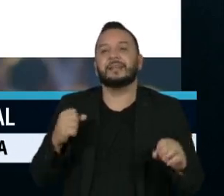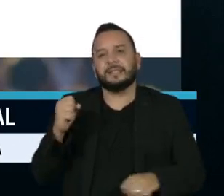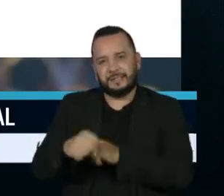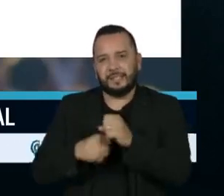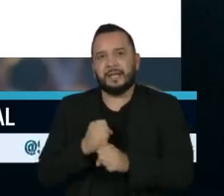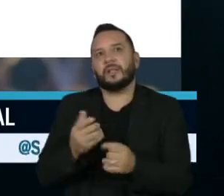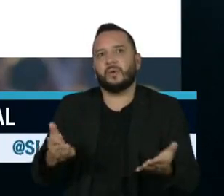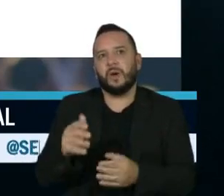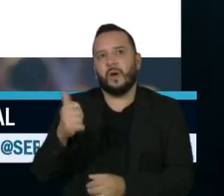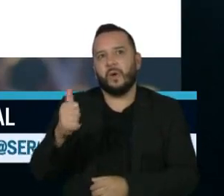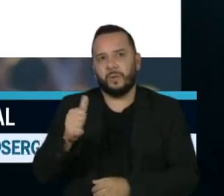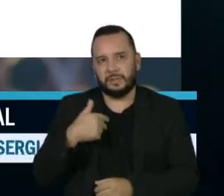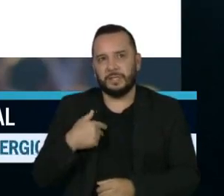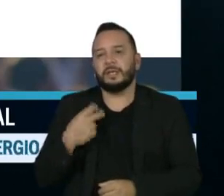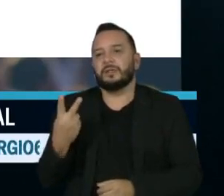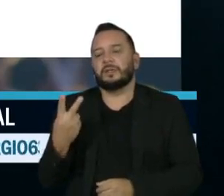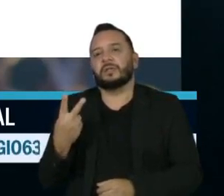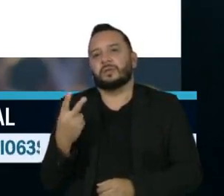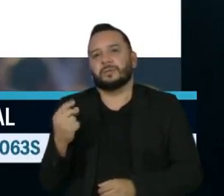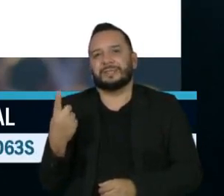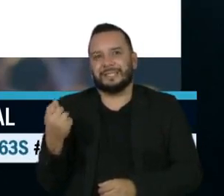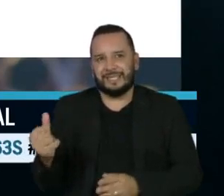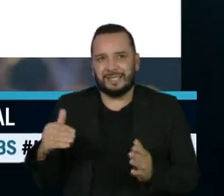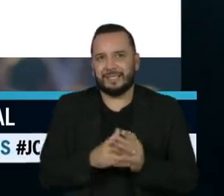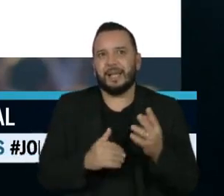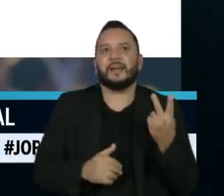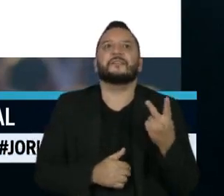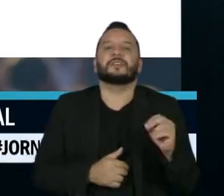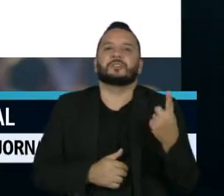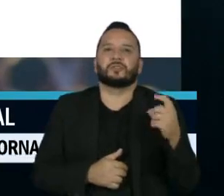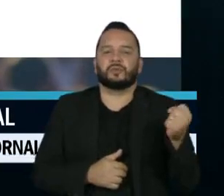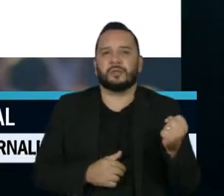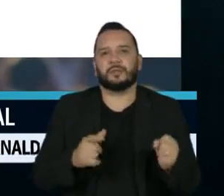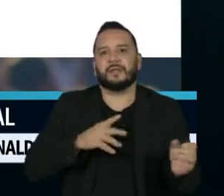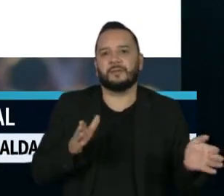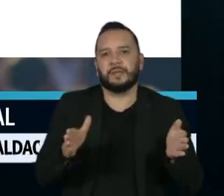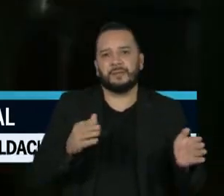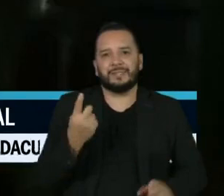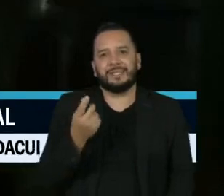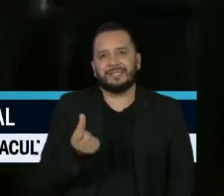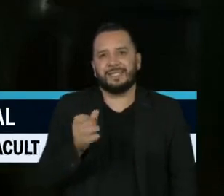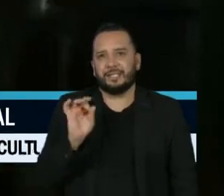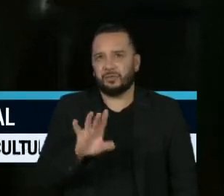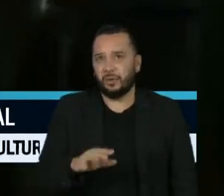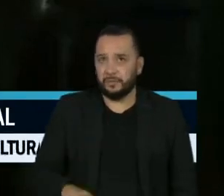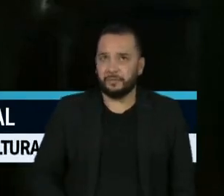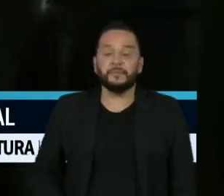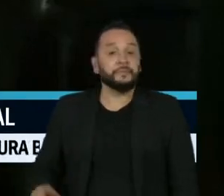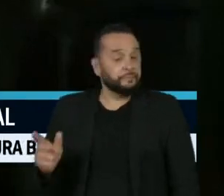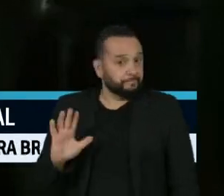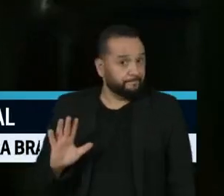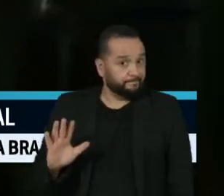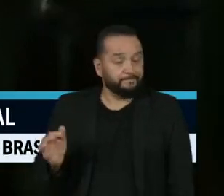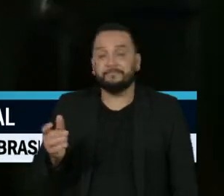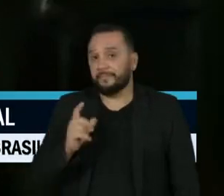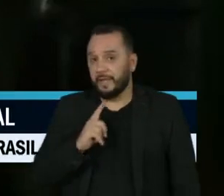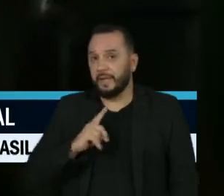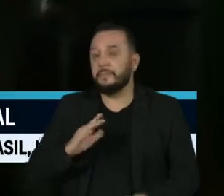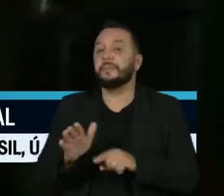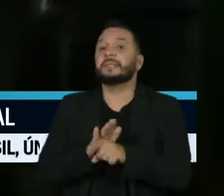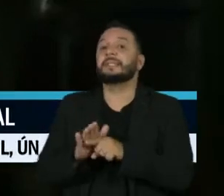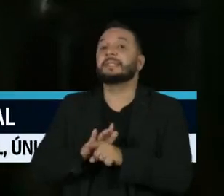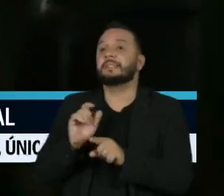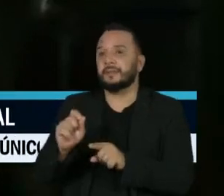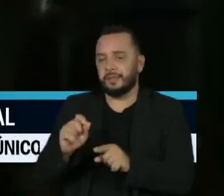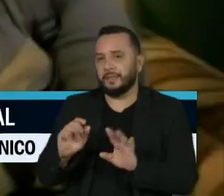ano, 11. Entre 2016 e 2018, foram apenas 16 casos. Um caso que não entrou no levantamento foi o do